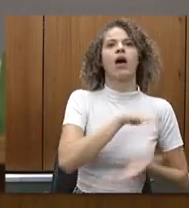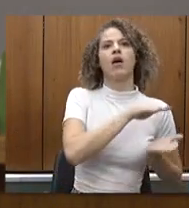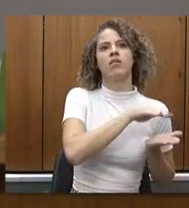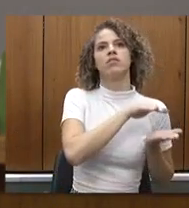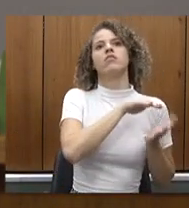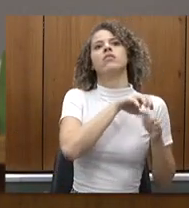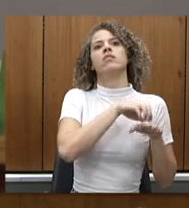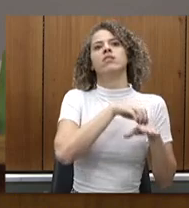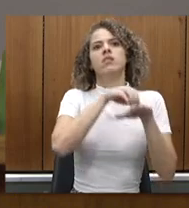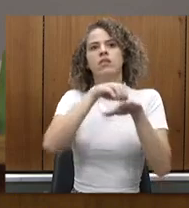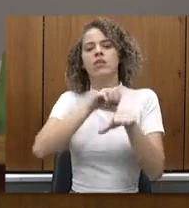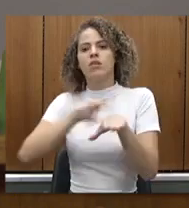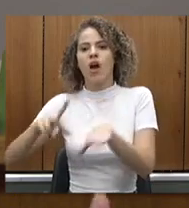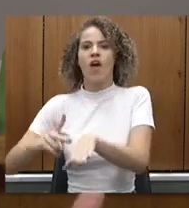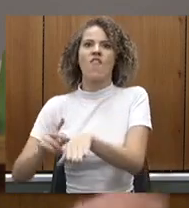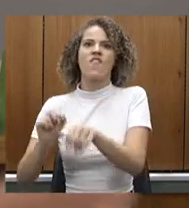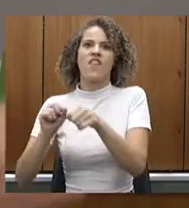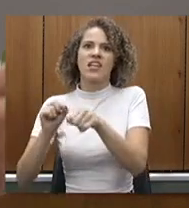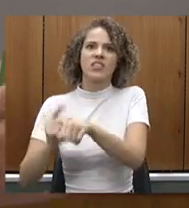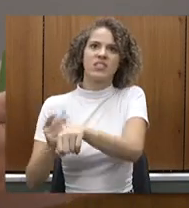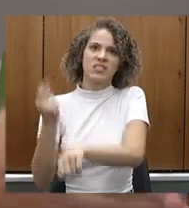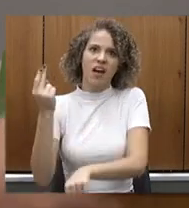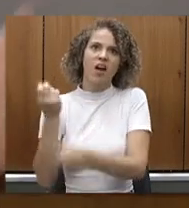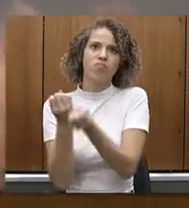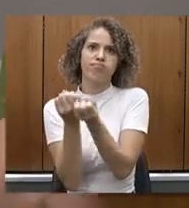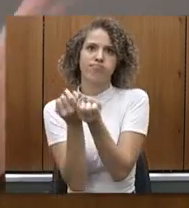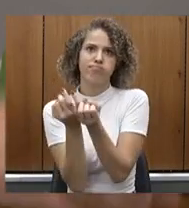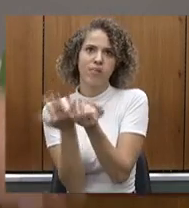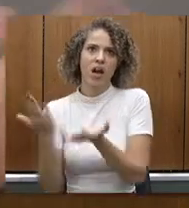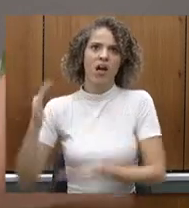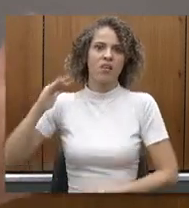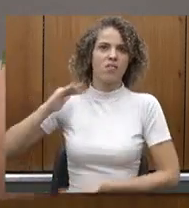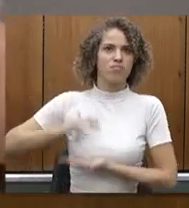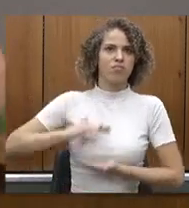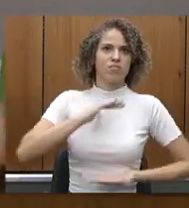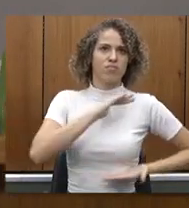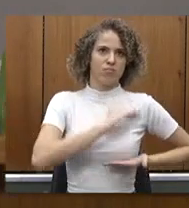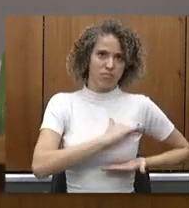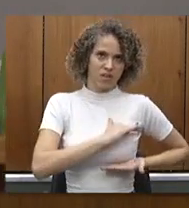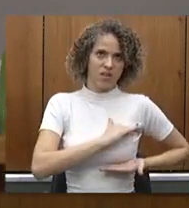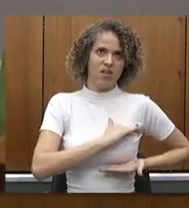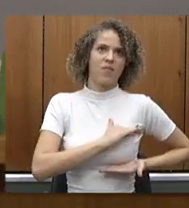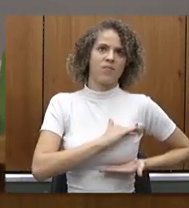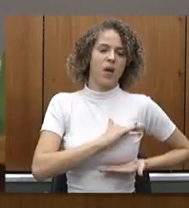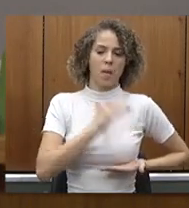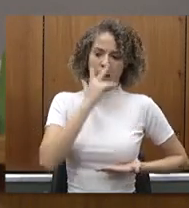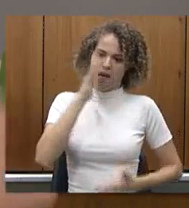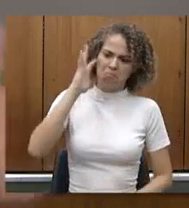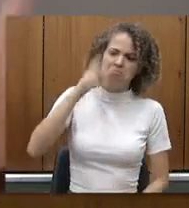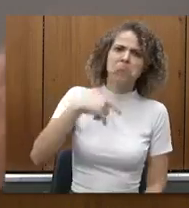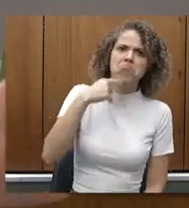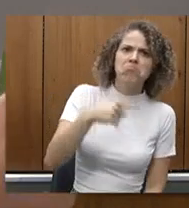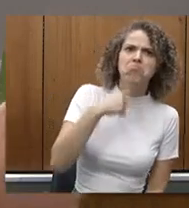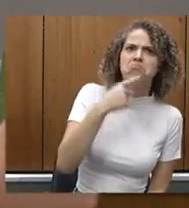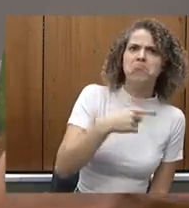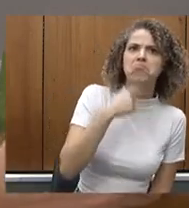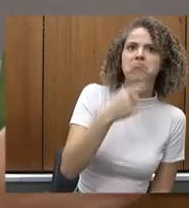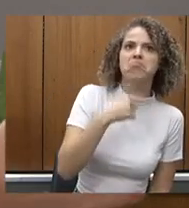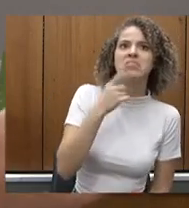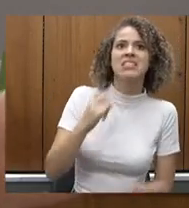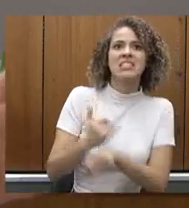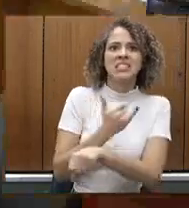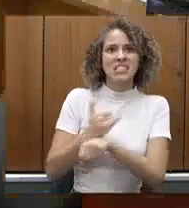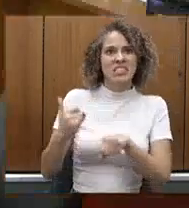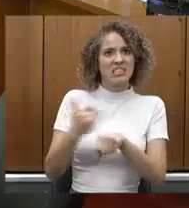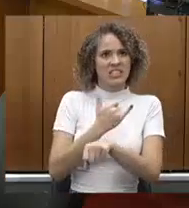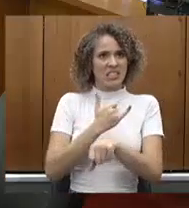fazer a biópsia porque senão o paciente fica andando com a mamografia por tempos e tempos e não resolve o problema dele mas a carreta é uma estratégia mas ela